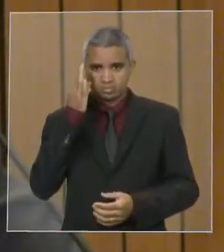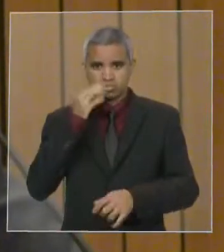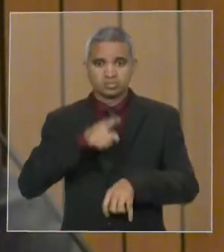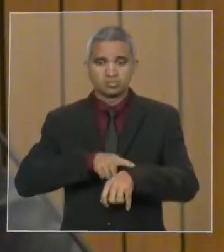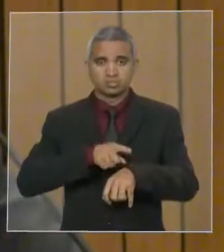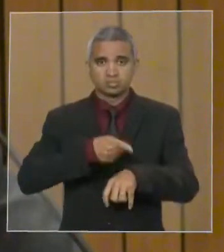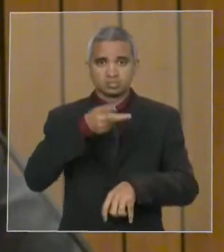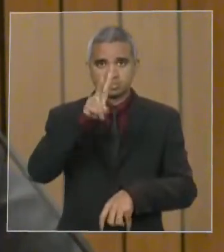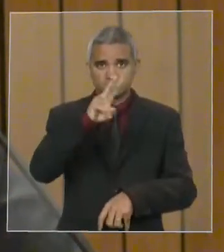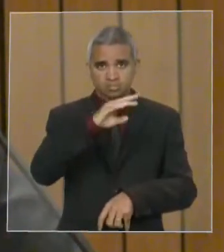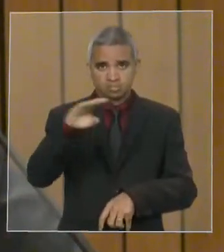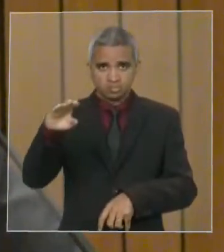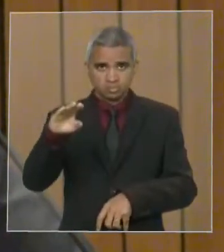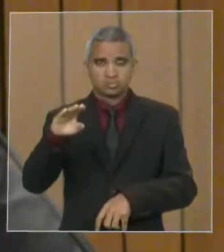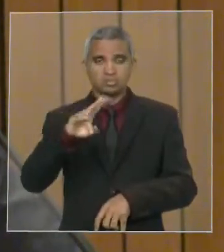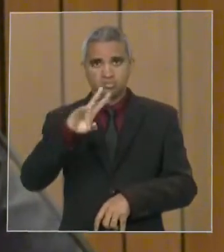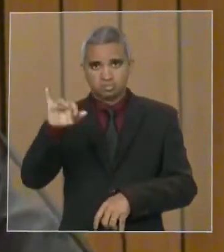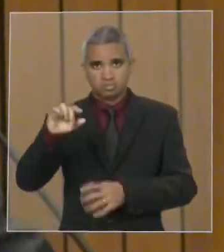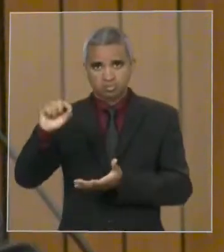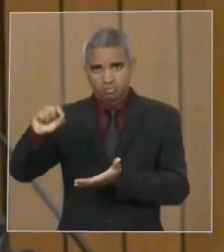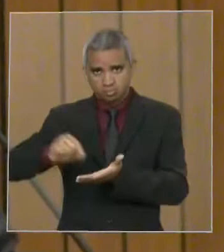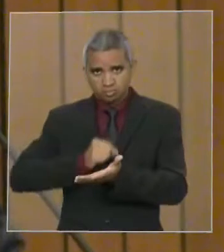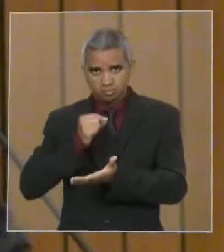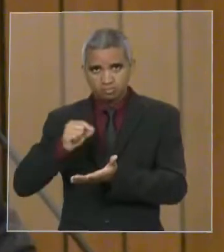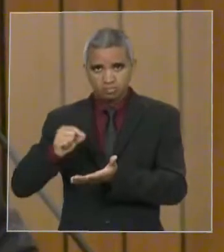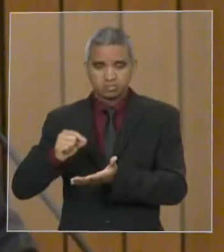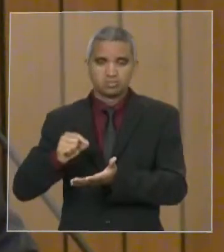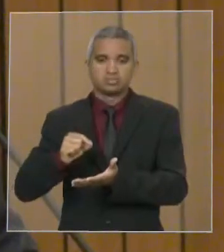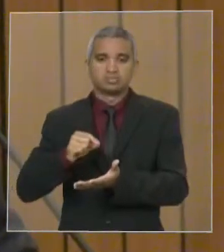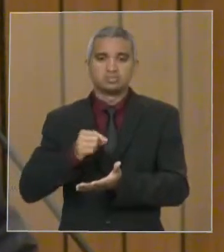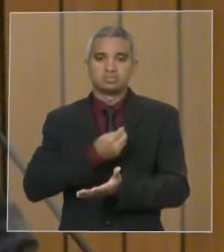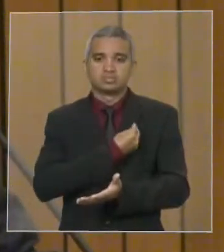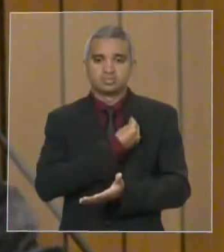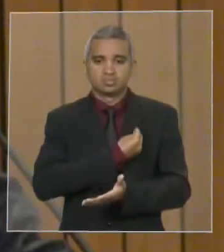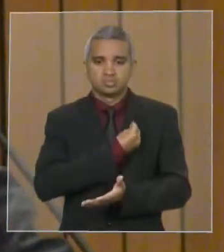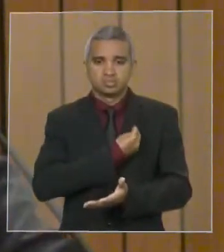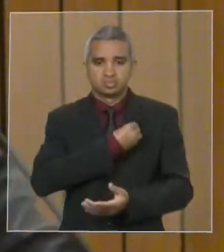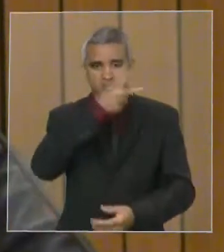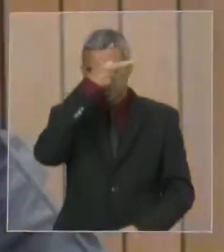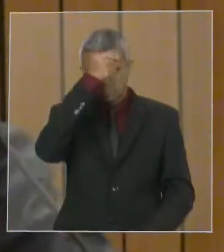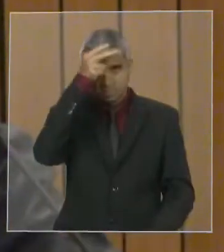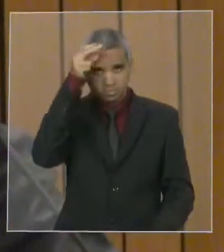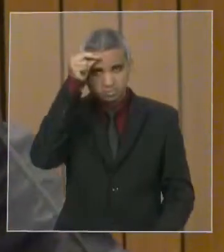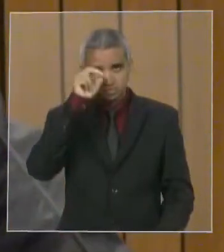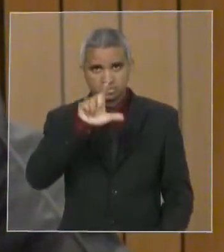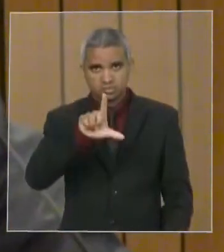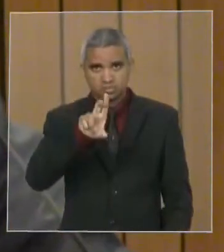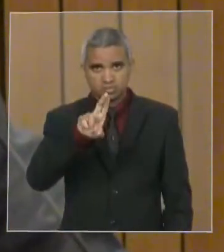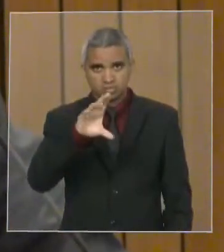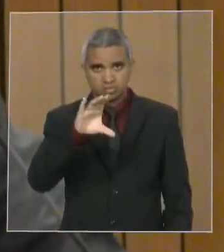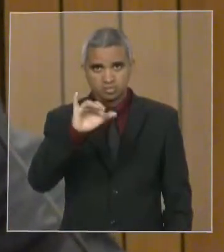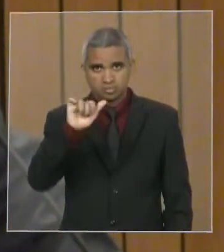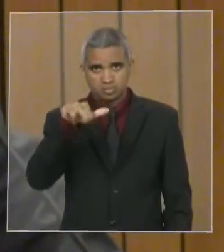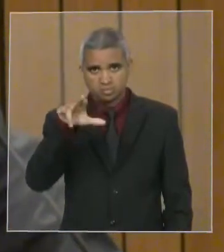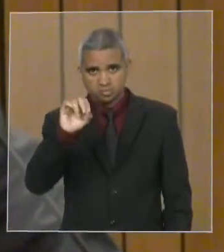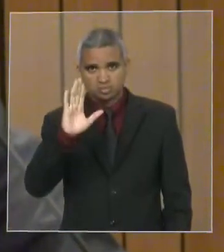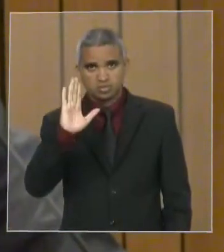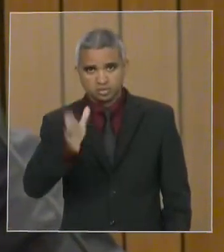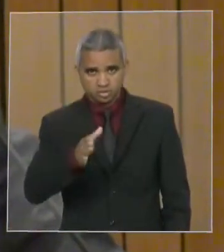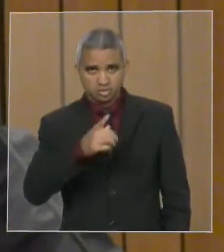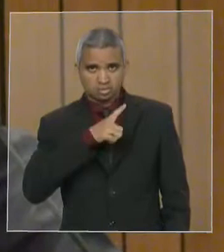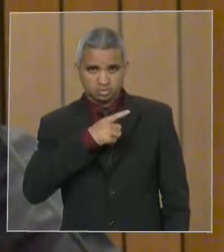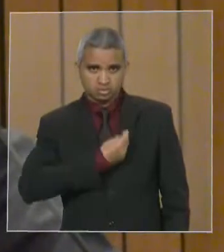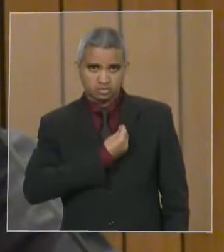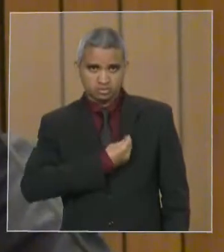fará o ato de assinatura desse convênio com a presença do prefeito Luciano, que já está em São Luís e de dezenas diferentes que ali